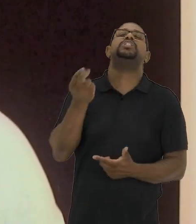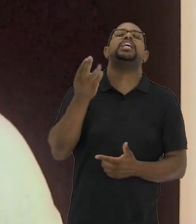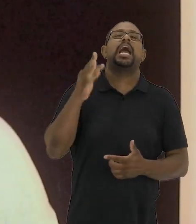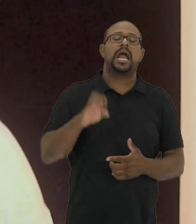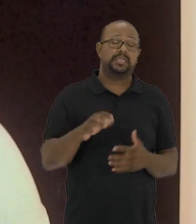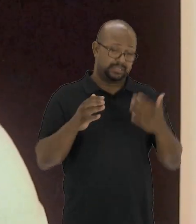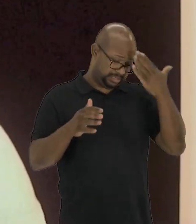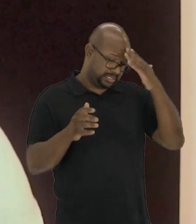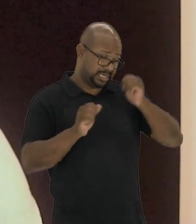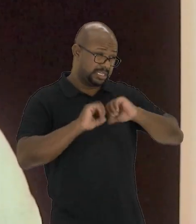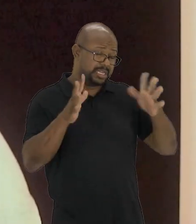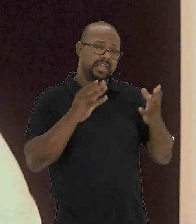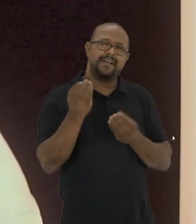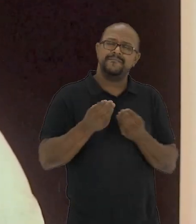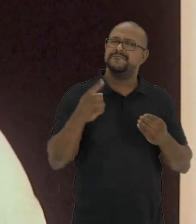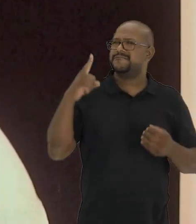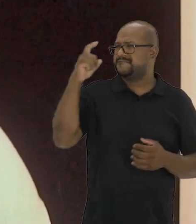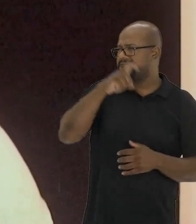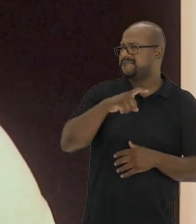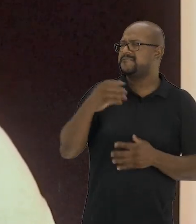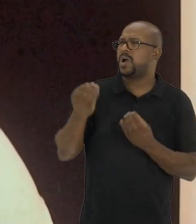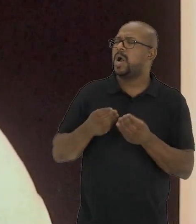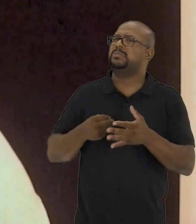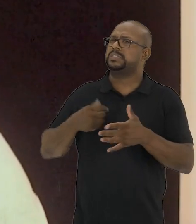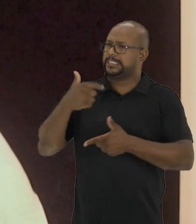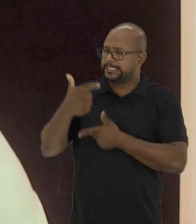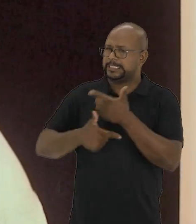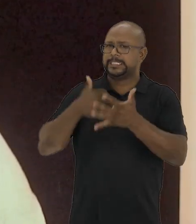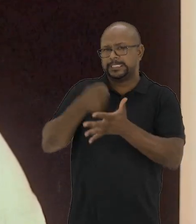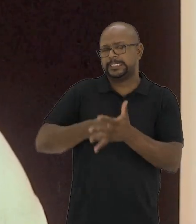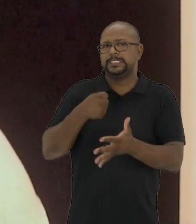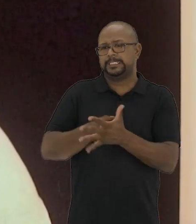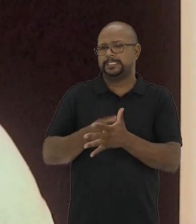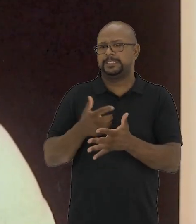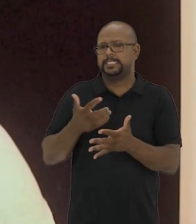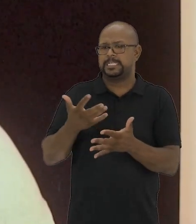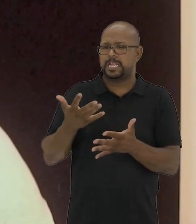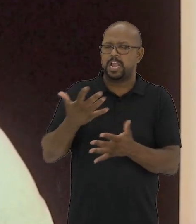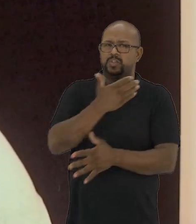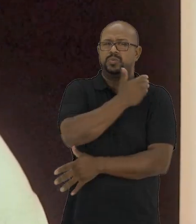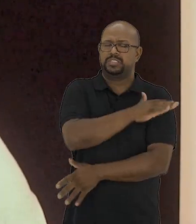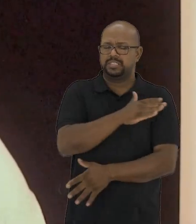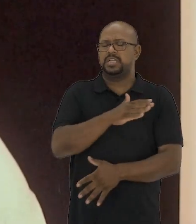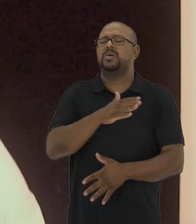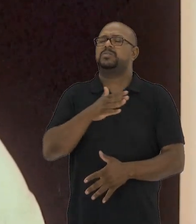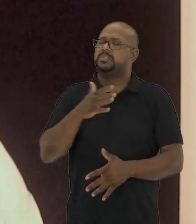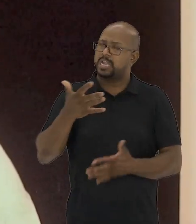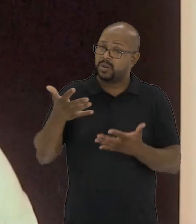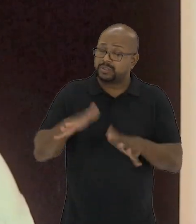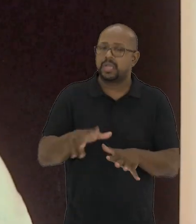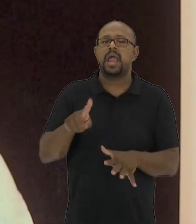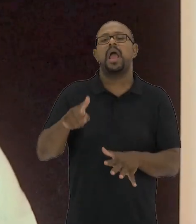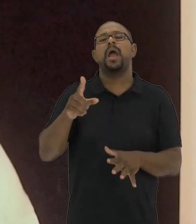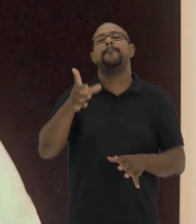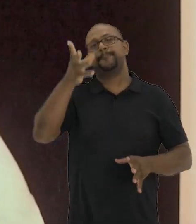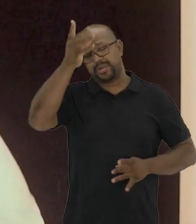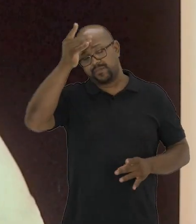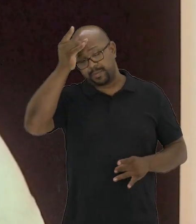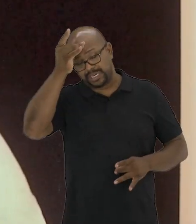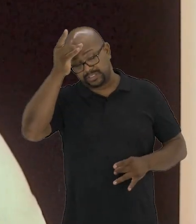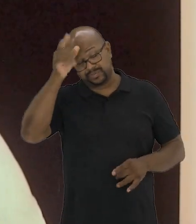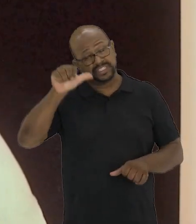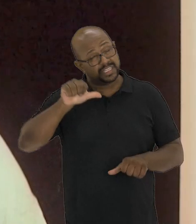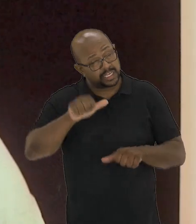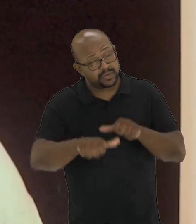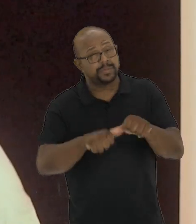tradicionais de arte. Entender o dilema da exclusão aí é entender de forma performativa, ou seja,